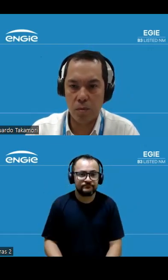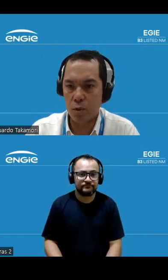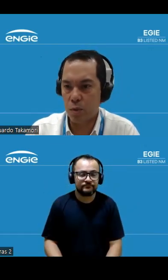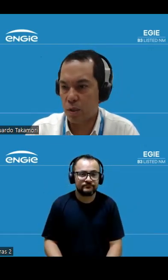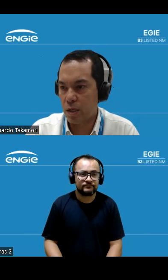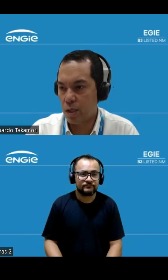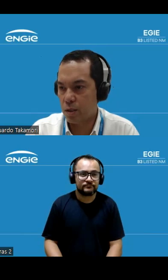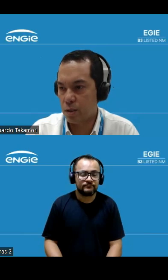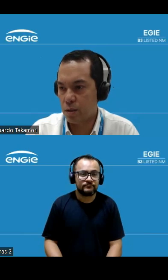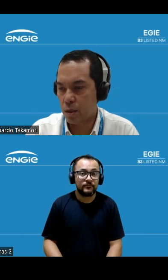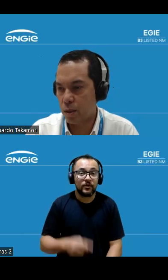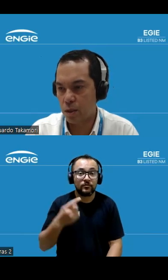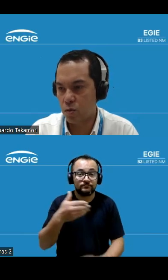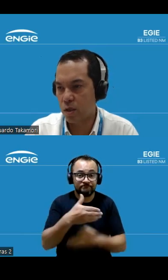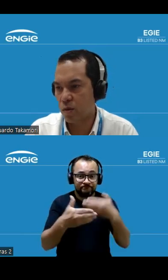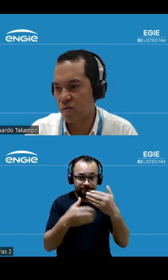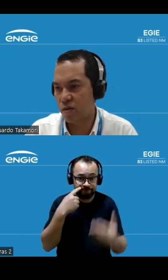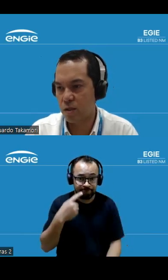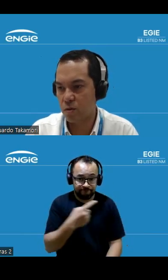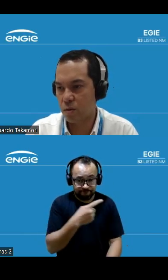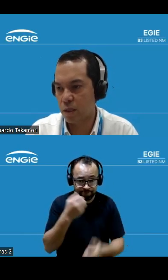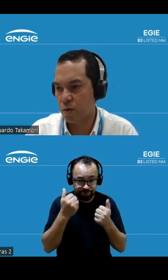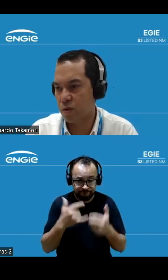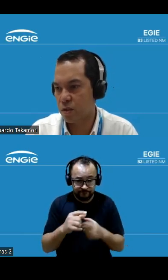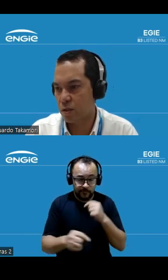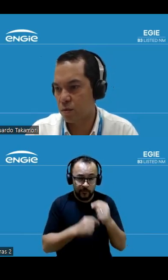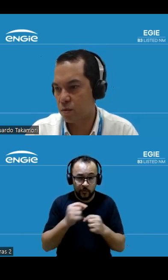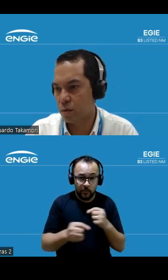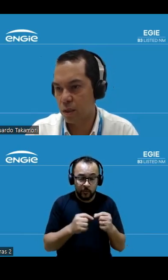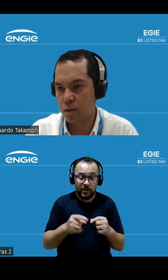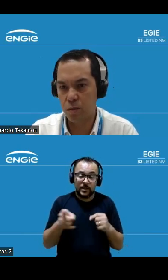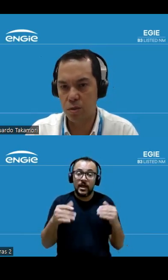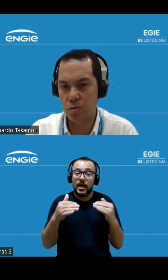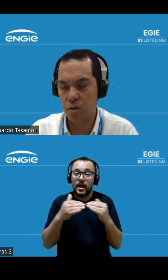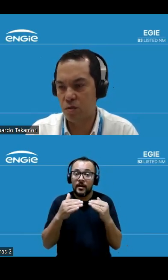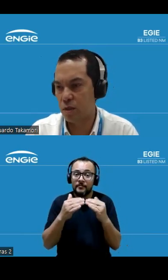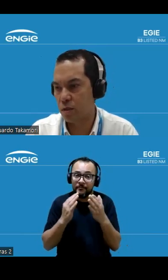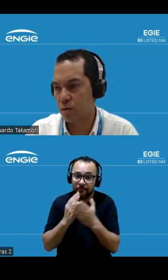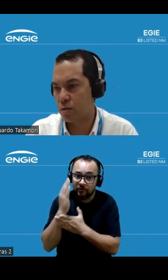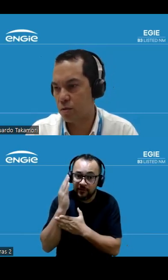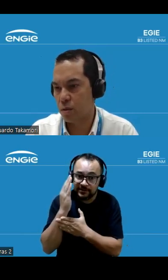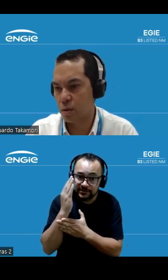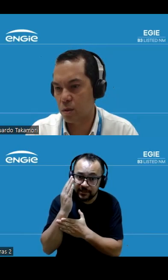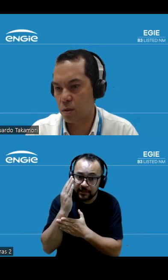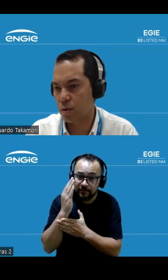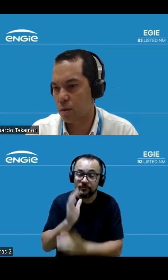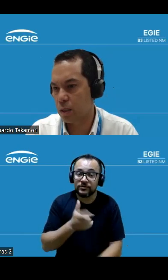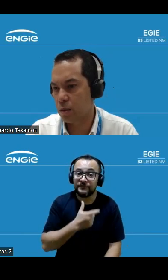Próximo slide isso aqui é o reflexo da aprovação da distribuição de dividendos